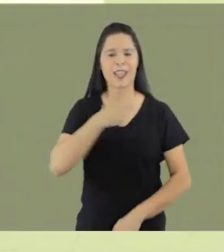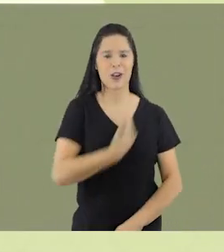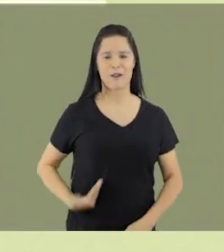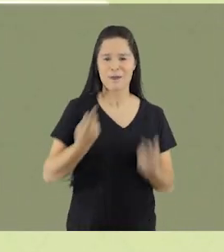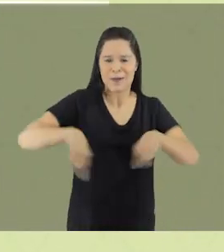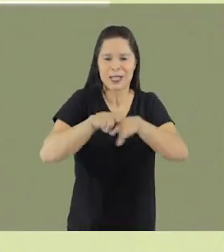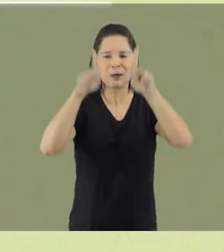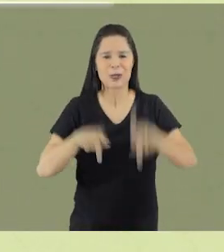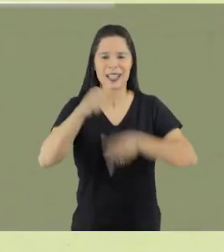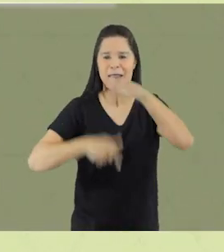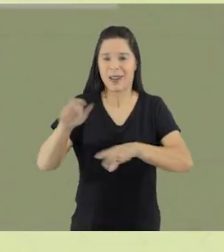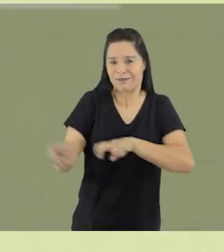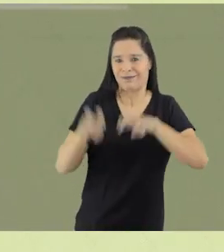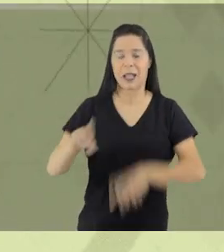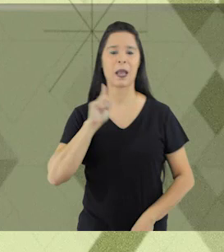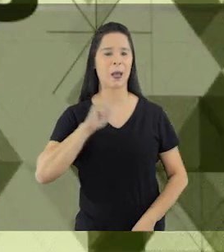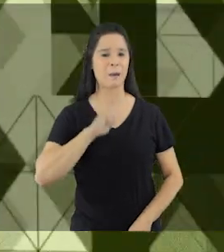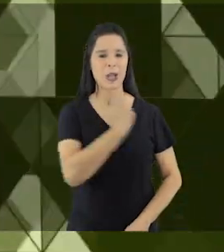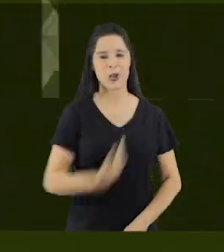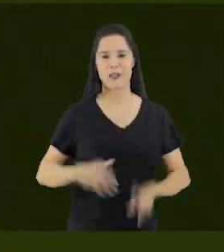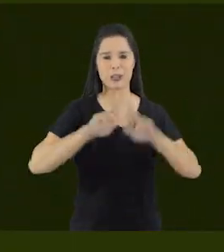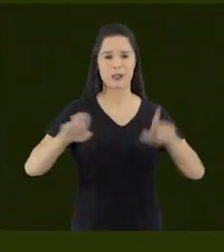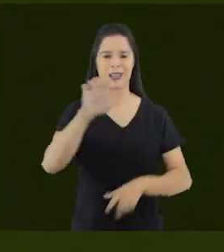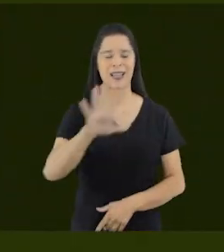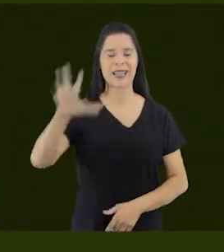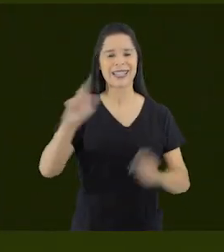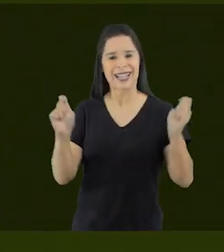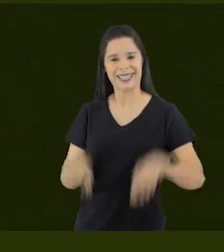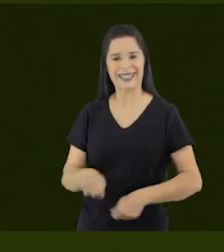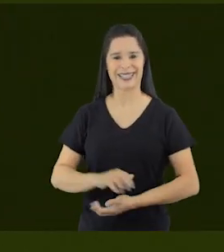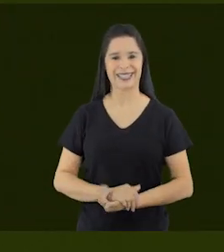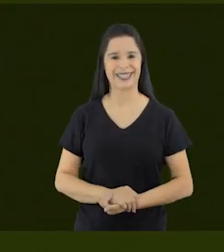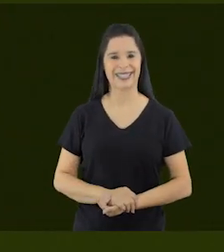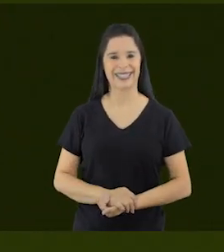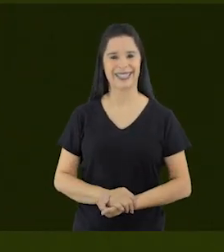com um governo amigo de quem trabalha e produz. Minas Gerais. Governo diferente, Estado eficiente. Legenda